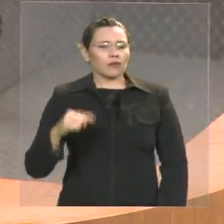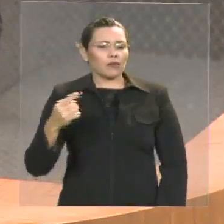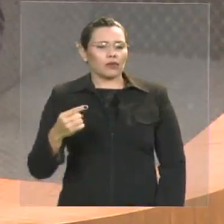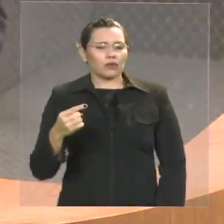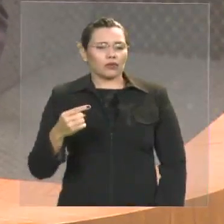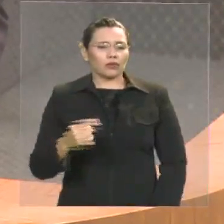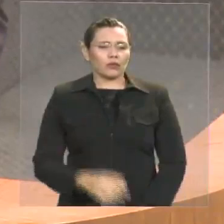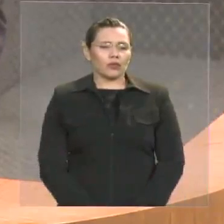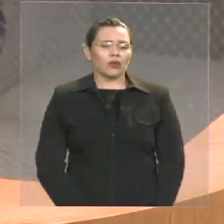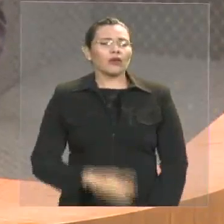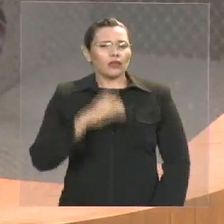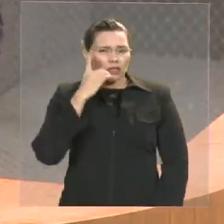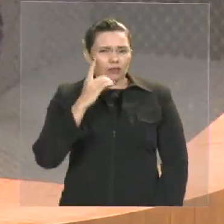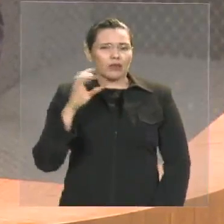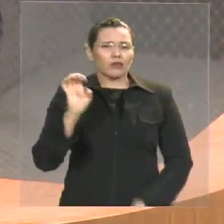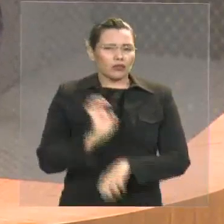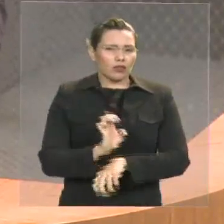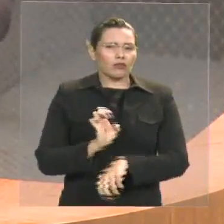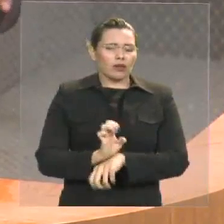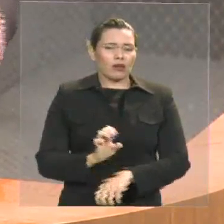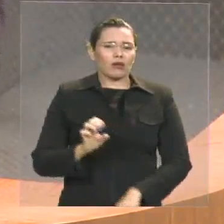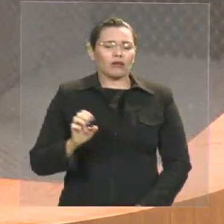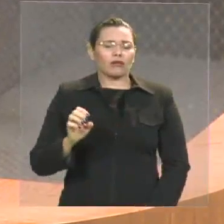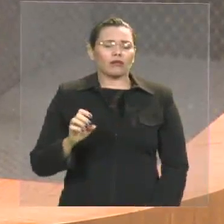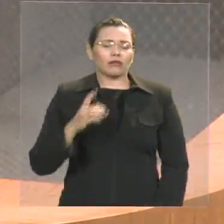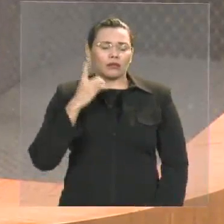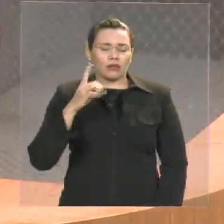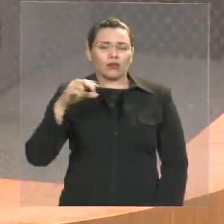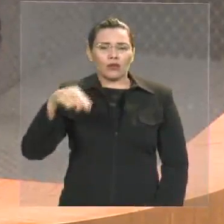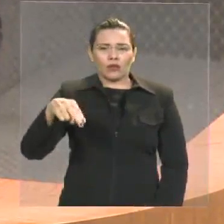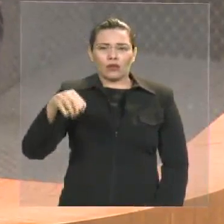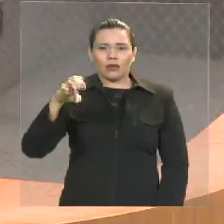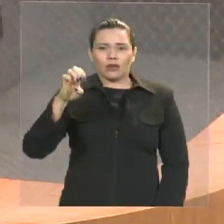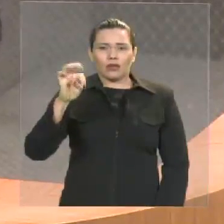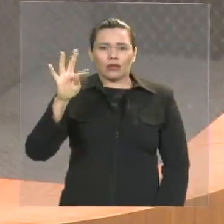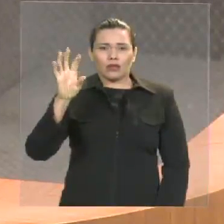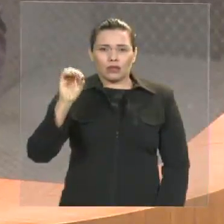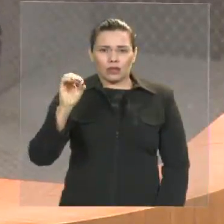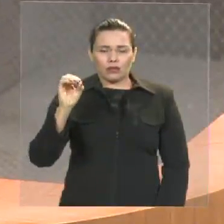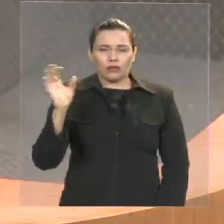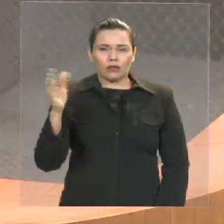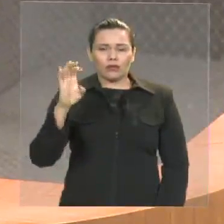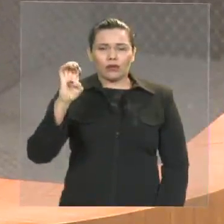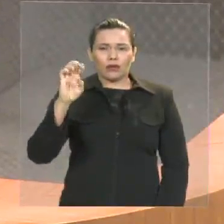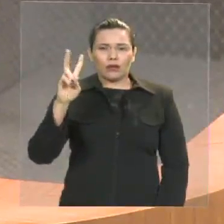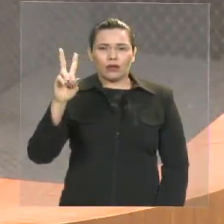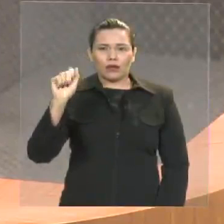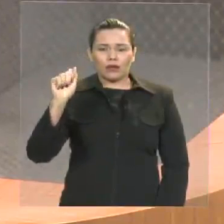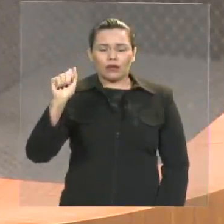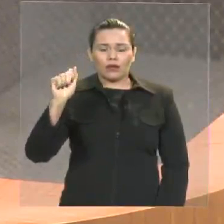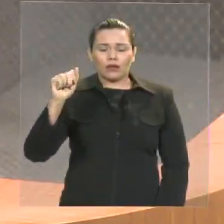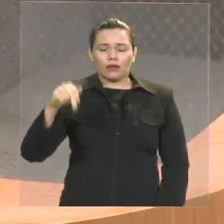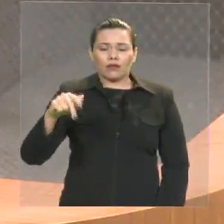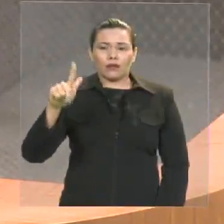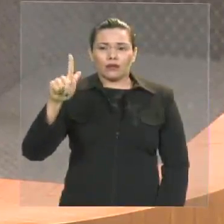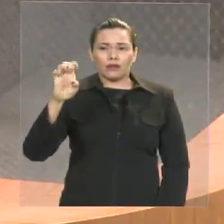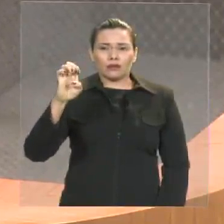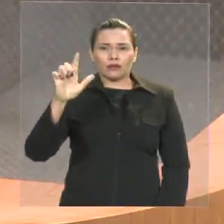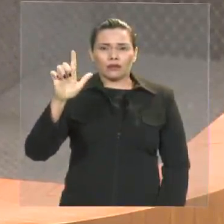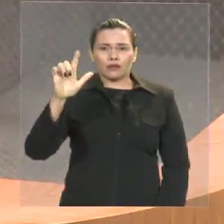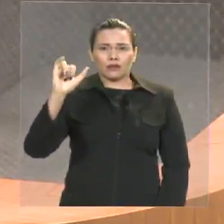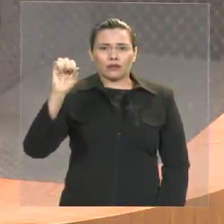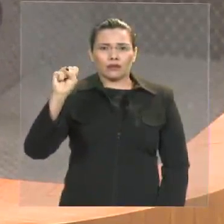também deputado estadual, vai estar dando o apoiamento à mesma candidata Elisiane. Queremos